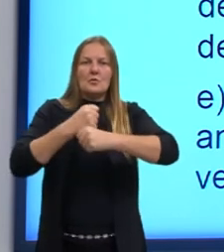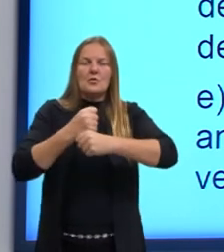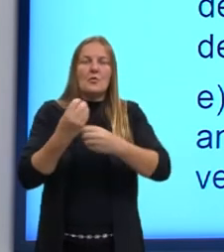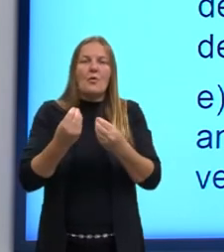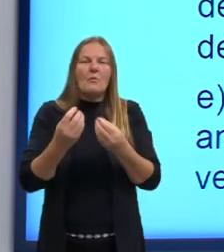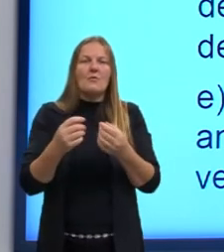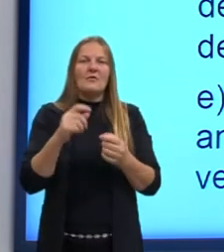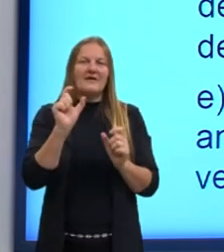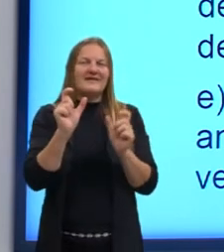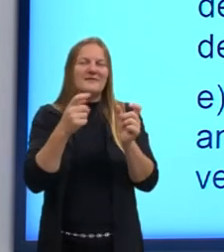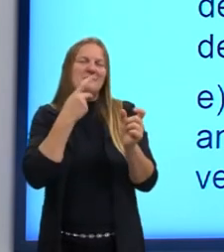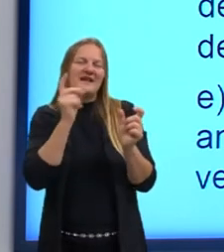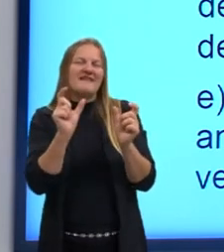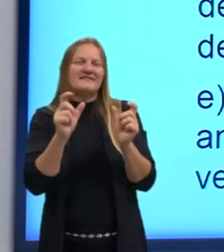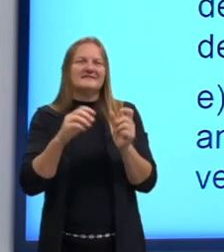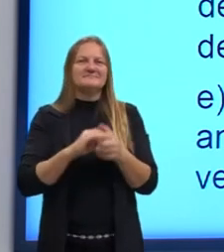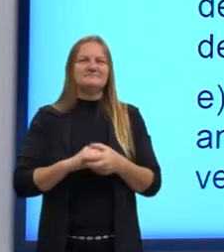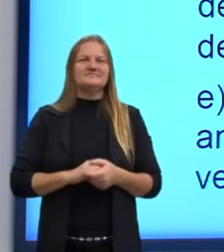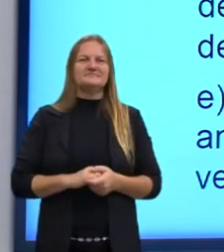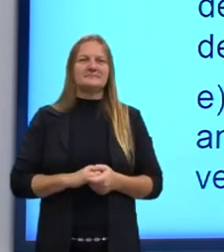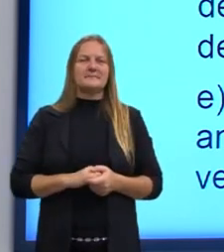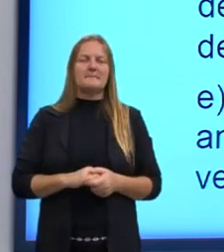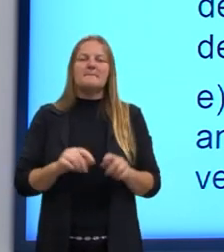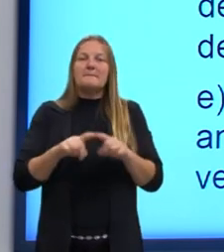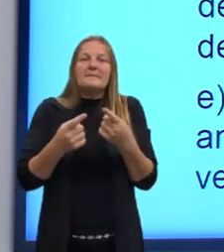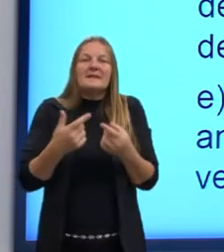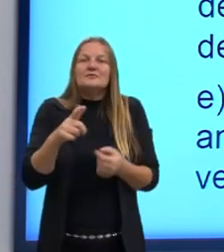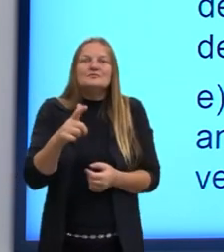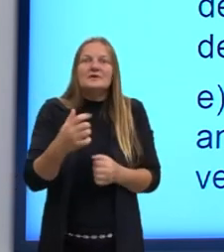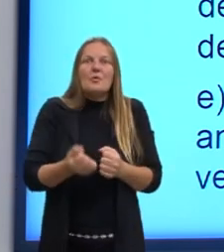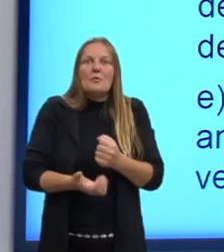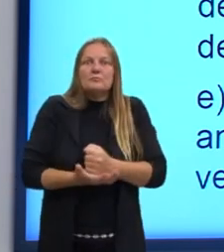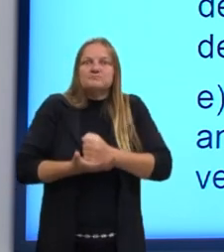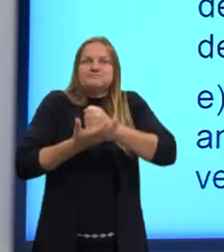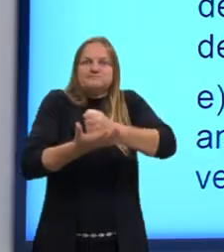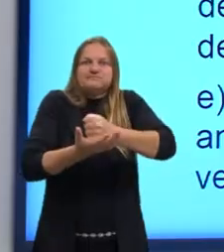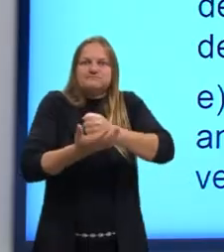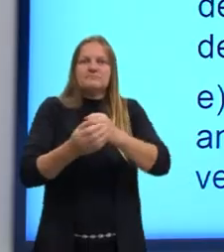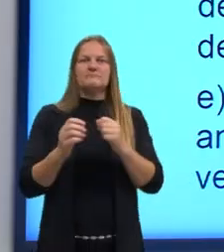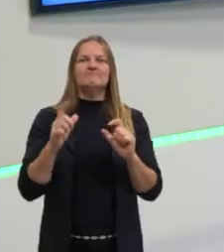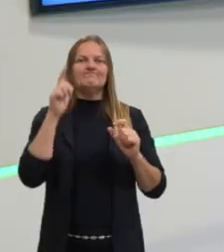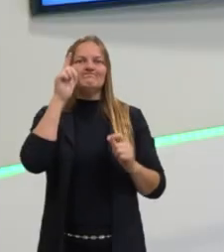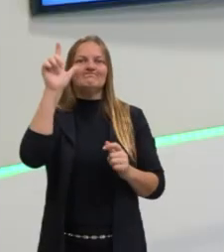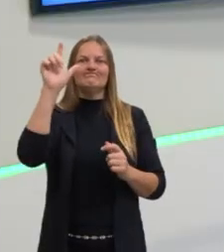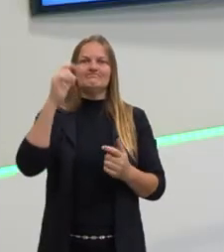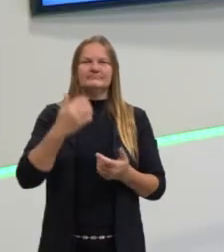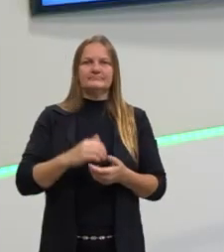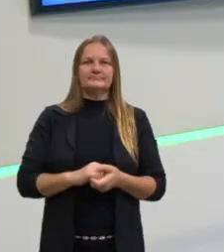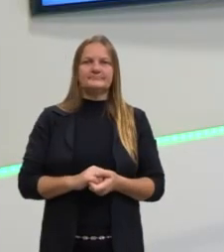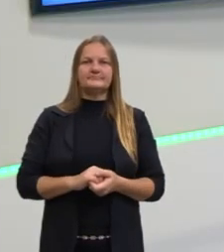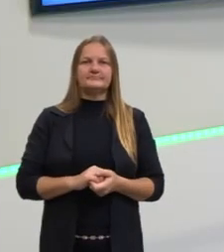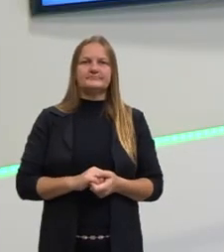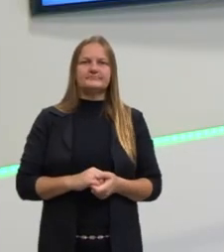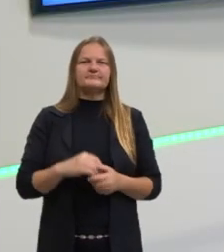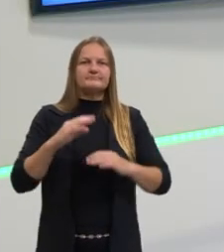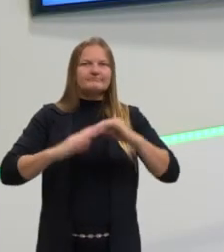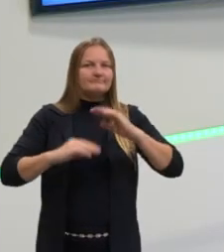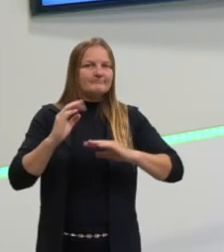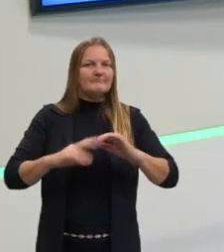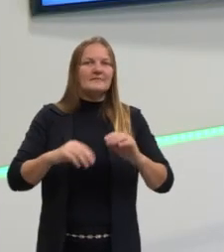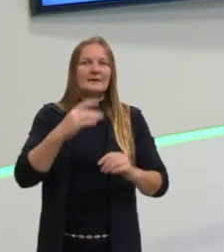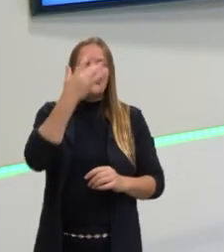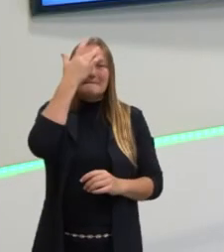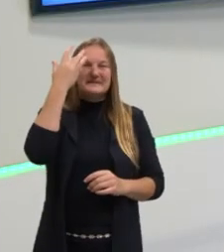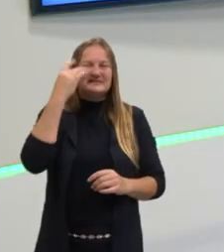línguas aí está aí e pode me ajudar. Mas não tem natureza que está sustentando isso, essas ações humanas que